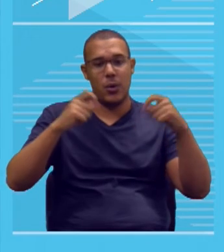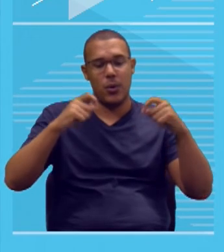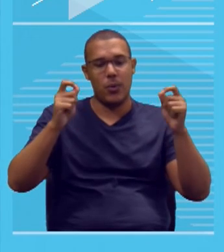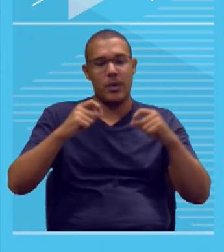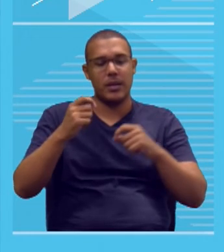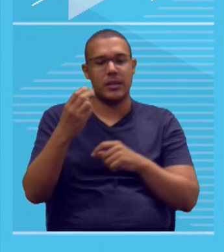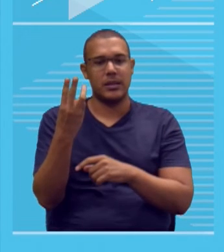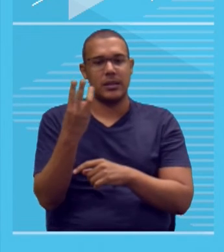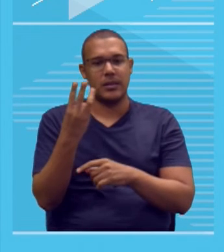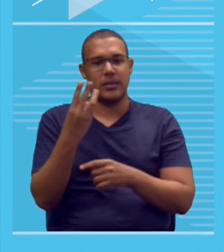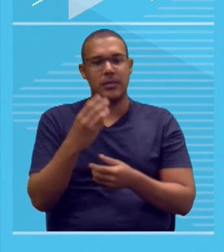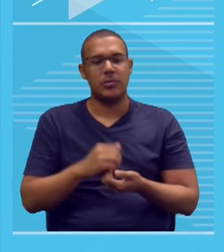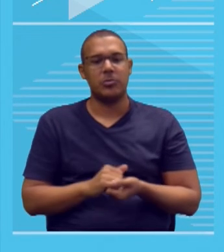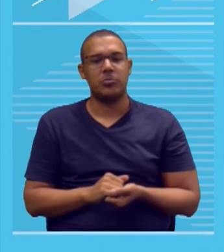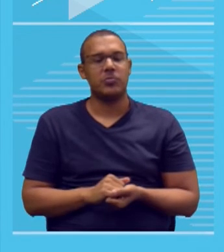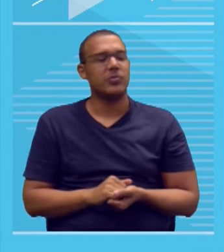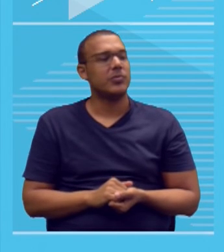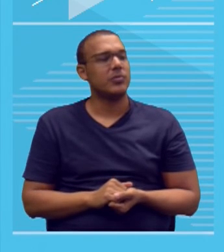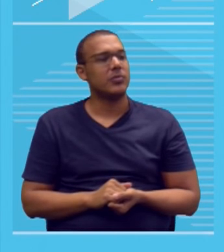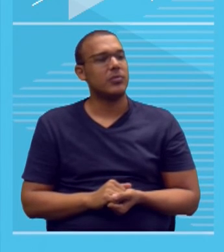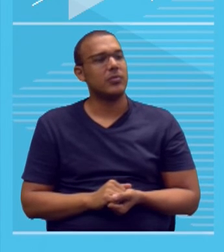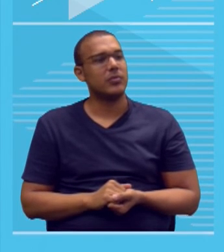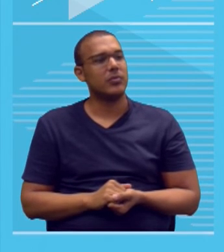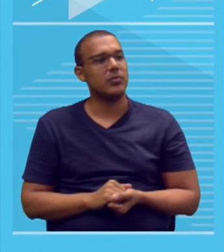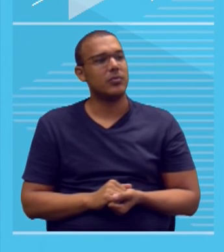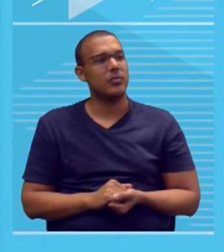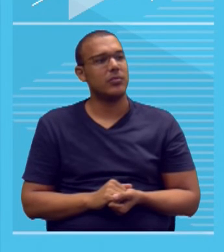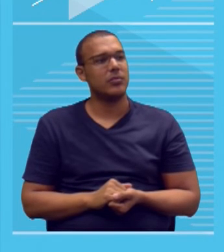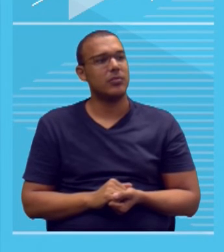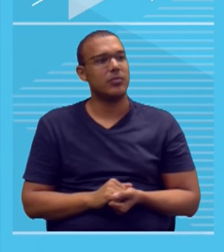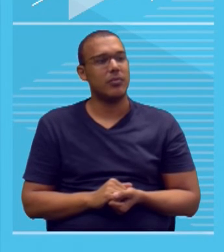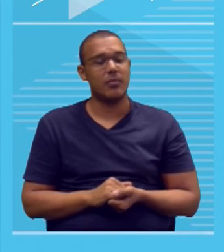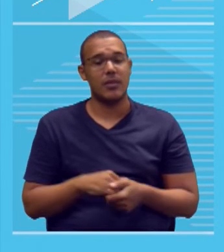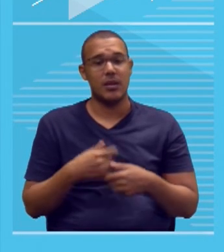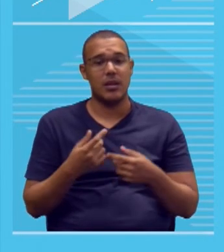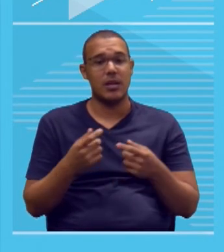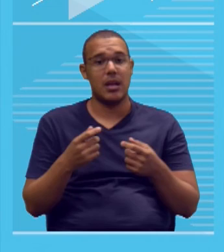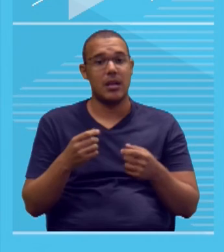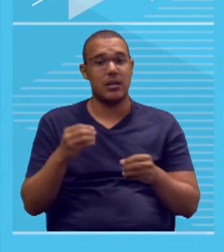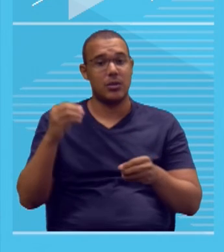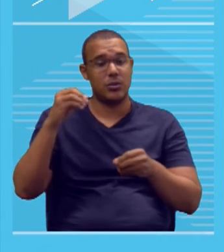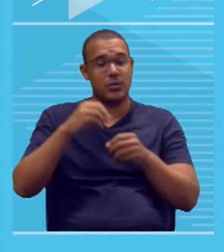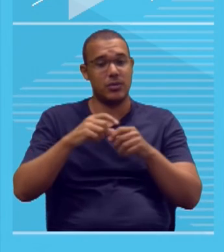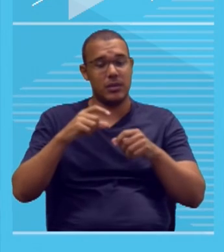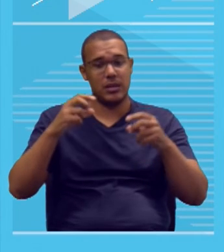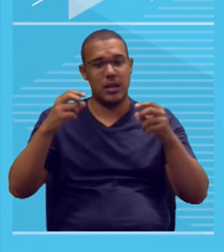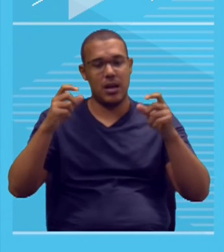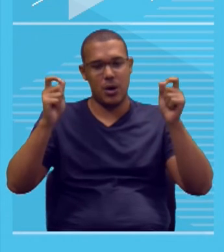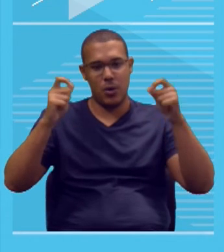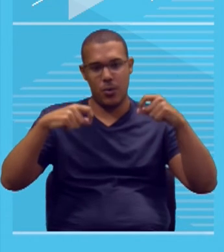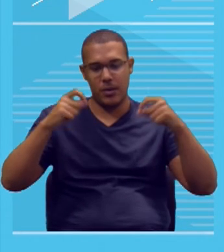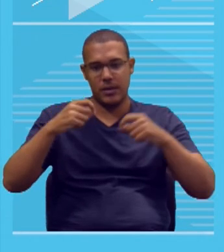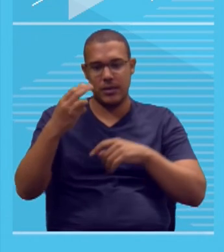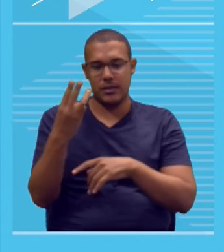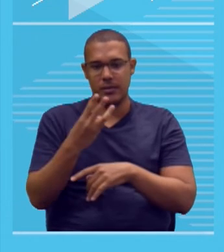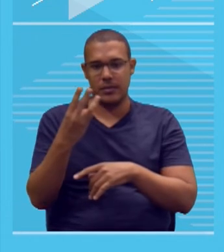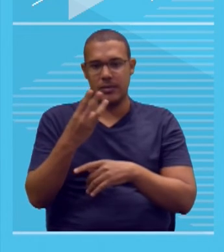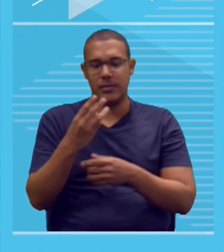organização, relação entre os argumentos, é tipo da competência 3 em que vai ser avaliada a qualidade